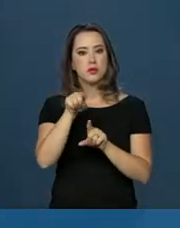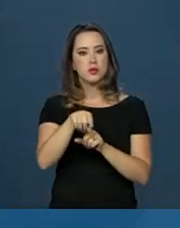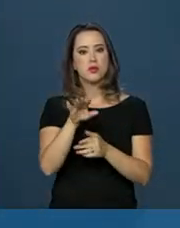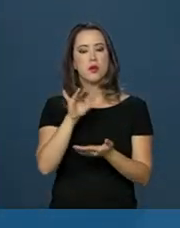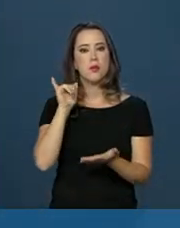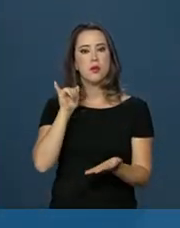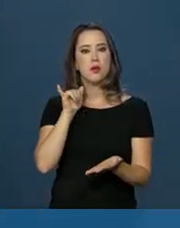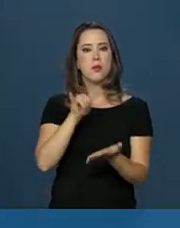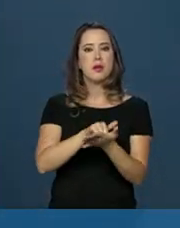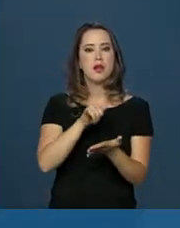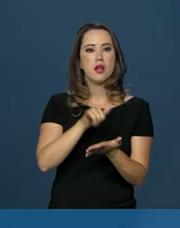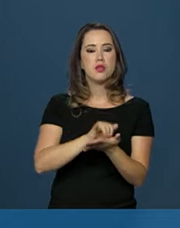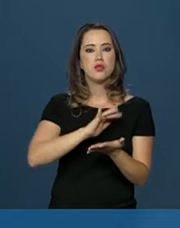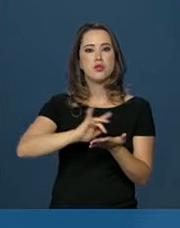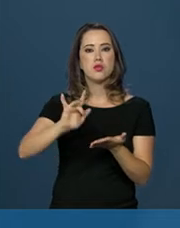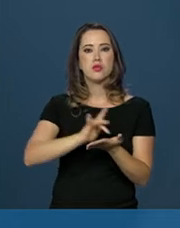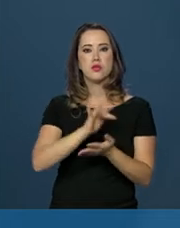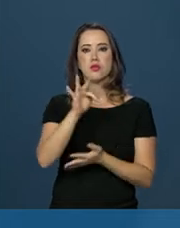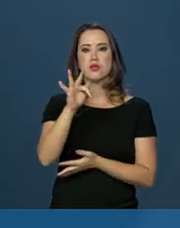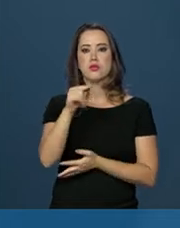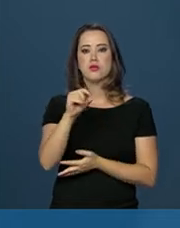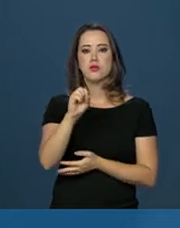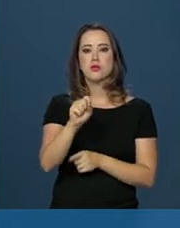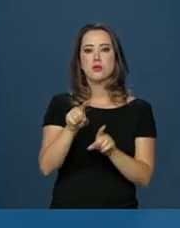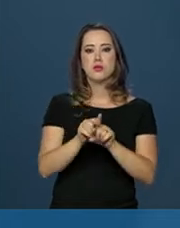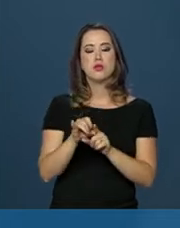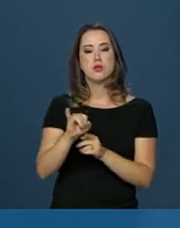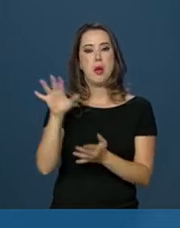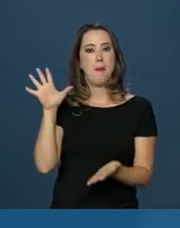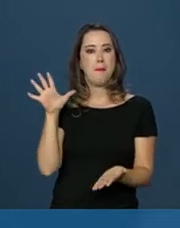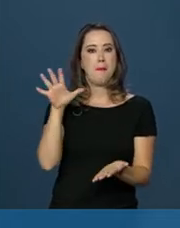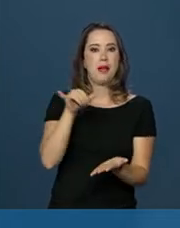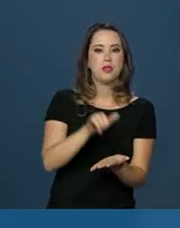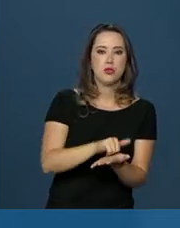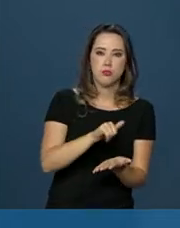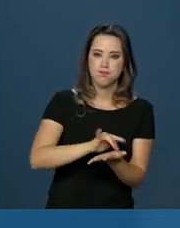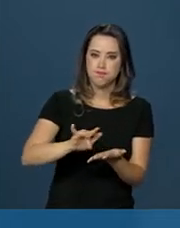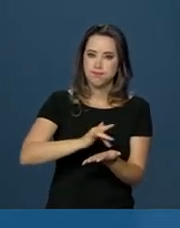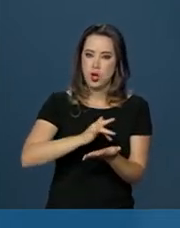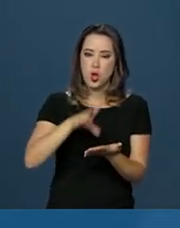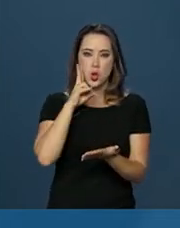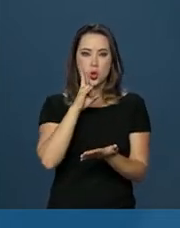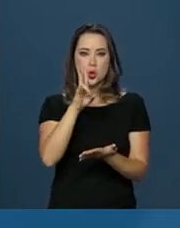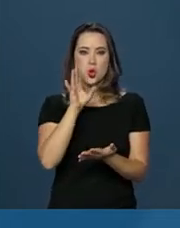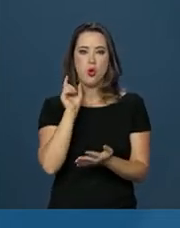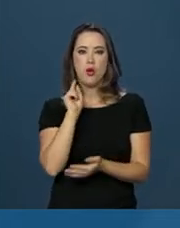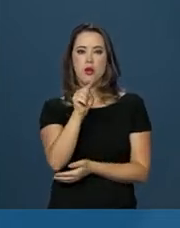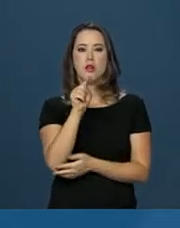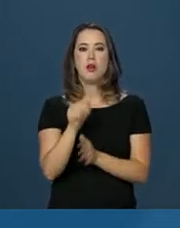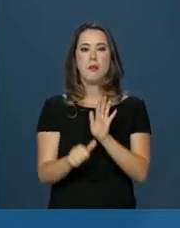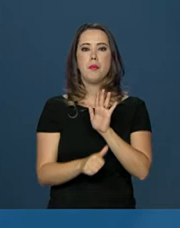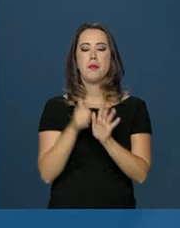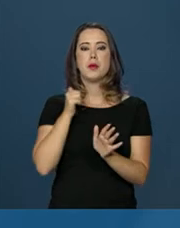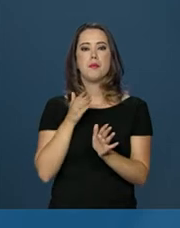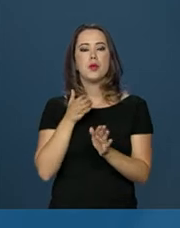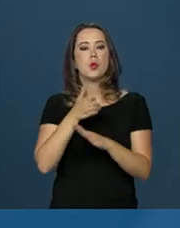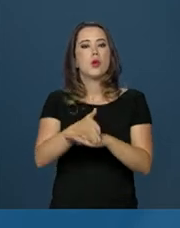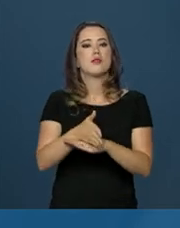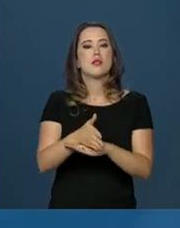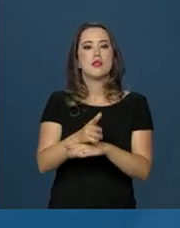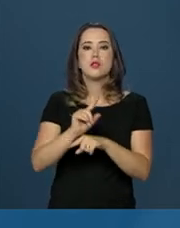pelo aplicativo de celular do FGTS. Assim que baixar o aplicativo, basta clicar em Primeiro Acesso.